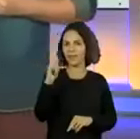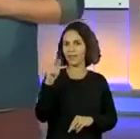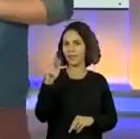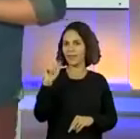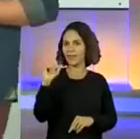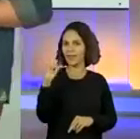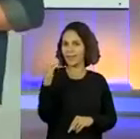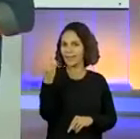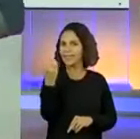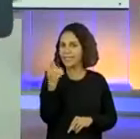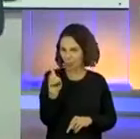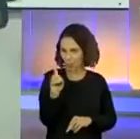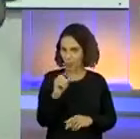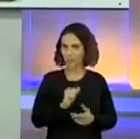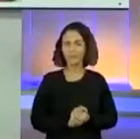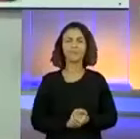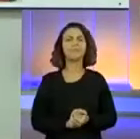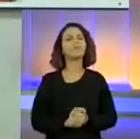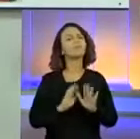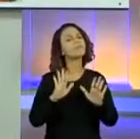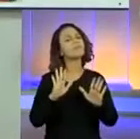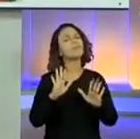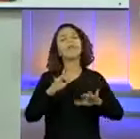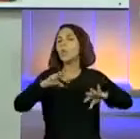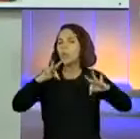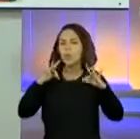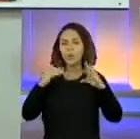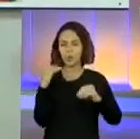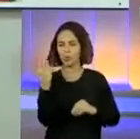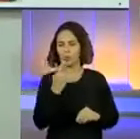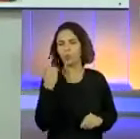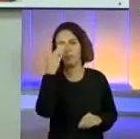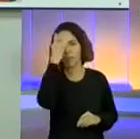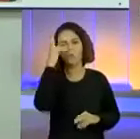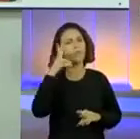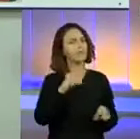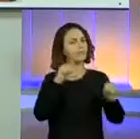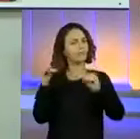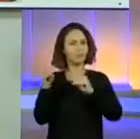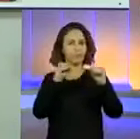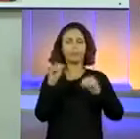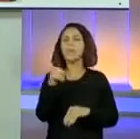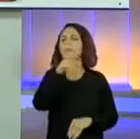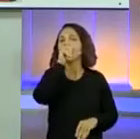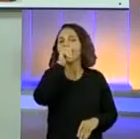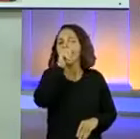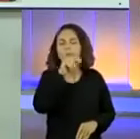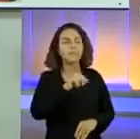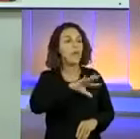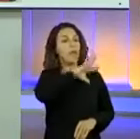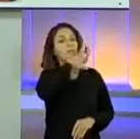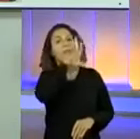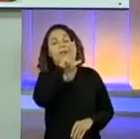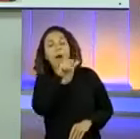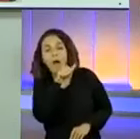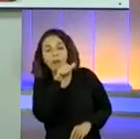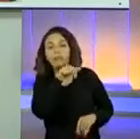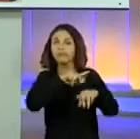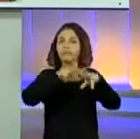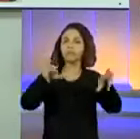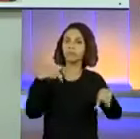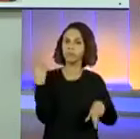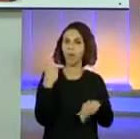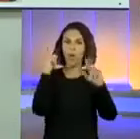Importante, grandes mestres, que todo mundo migra. Pássaros migram, animais de maneira geral migram e nós também